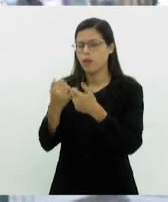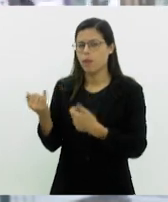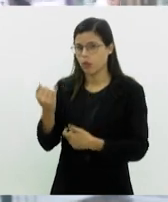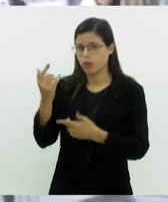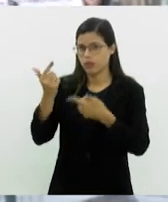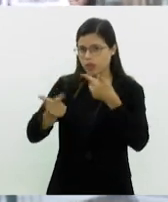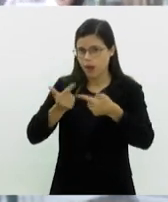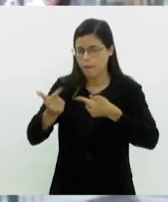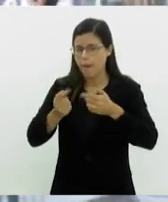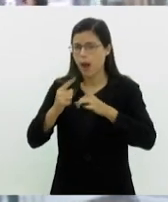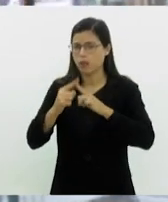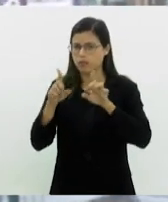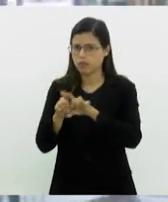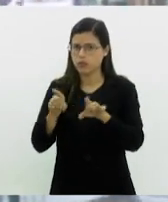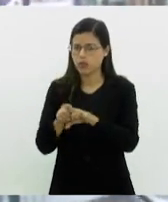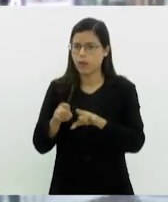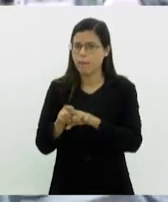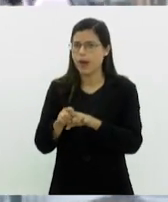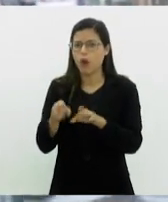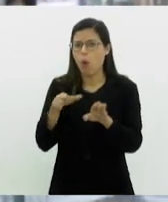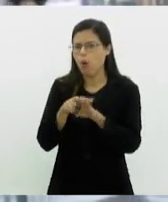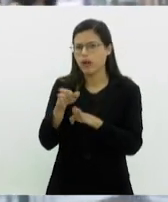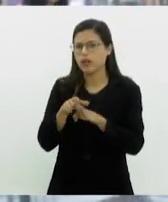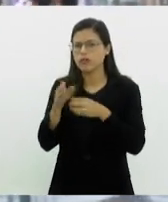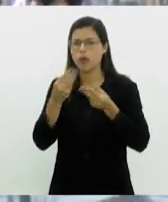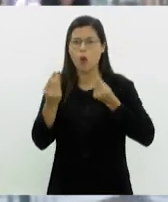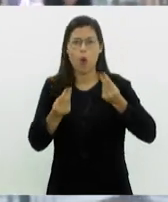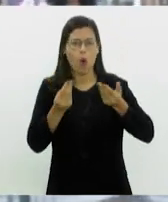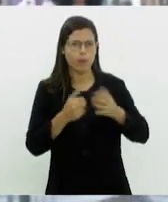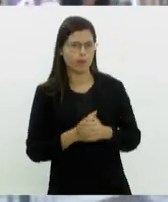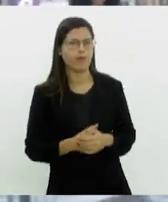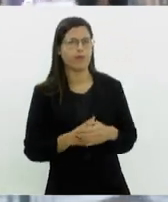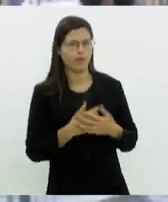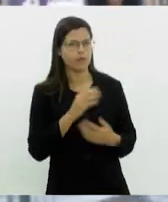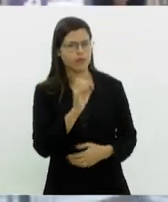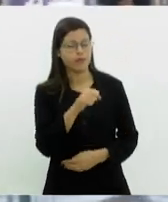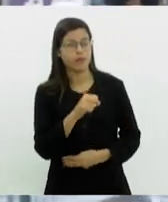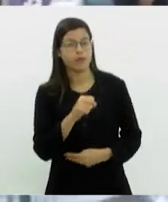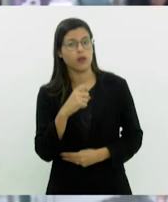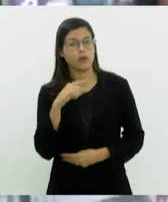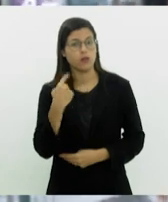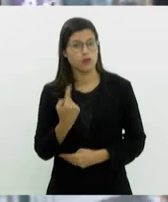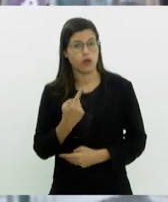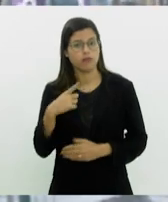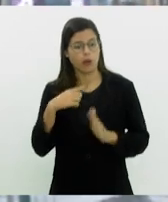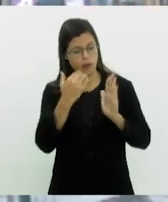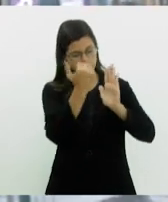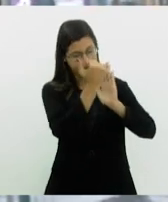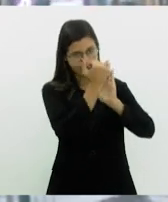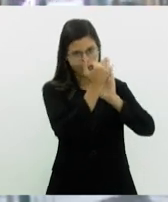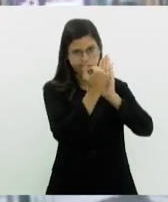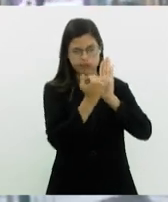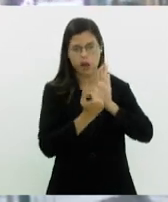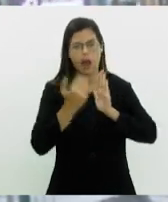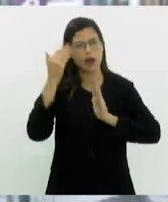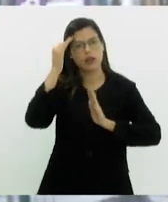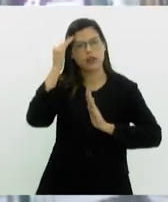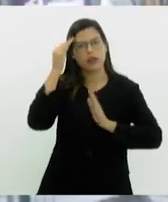mas também saber direcioná-lo. Como é que vocês fazem isso? Claro, então. A gente tem um passo a passo para entender